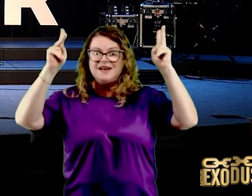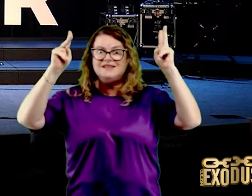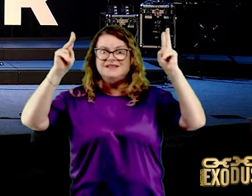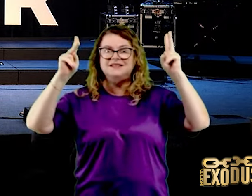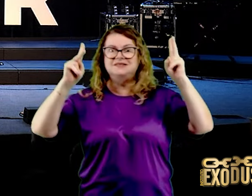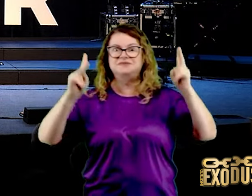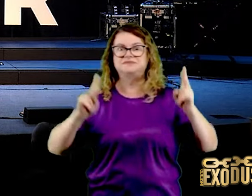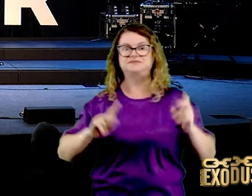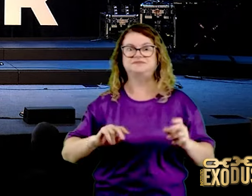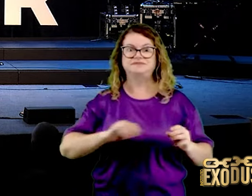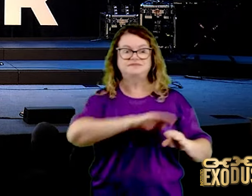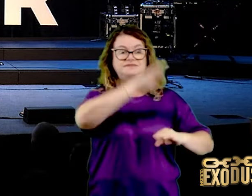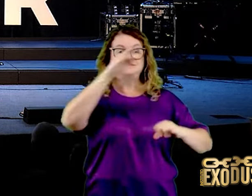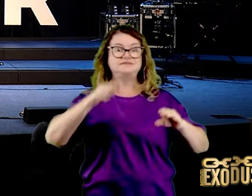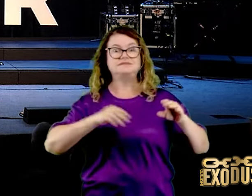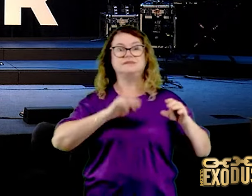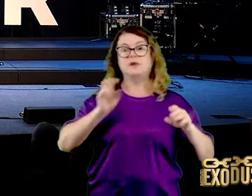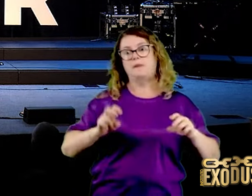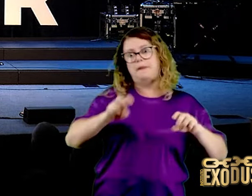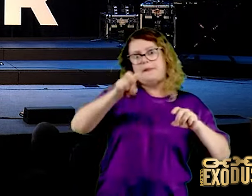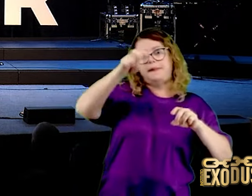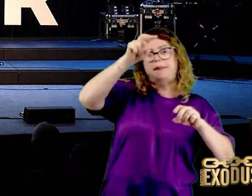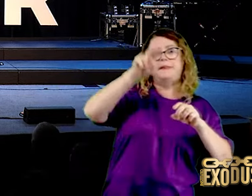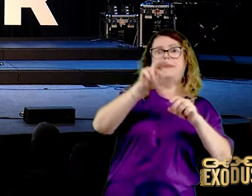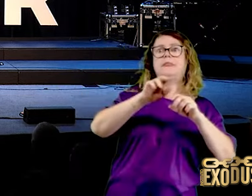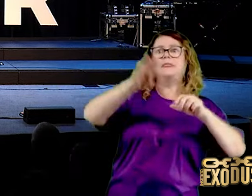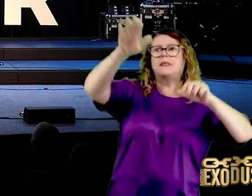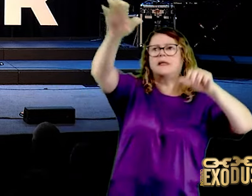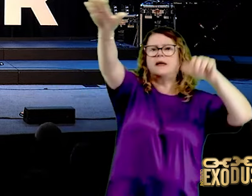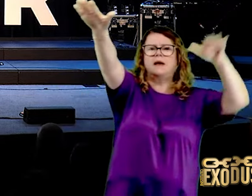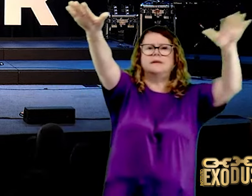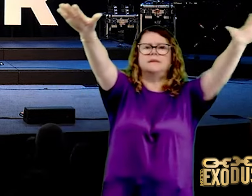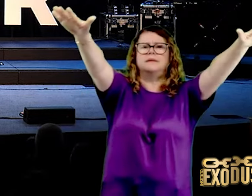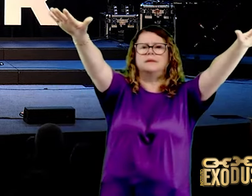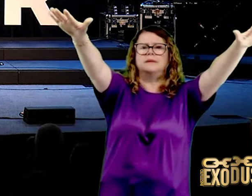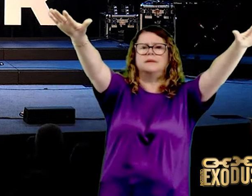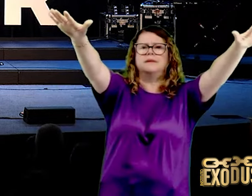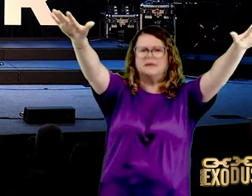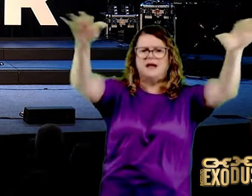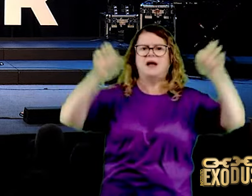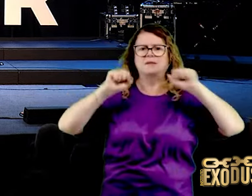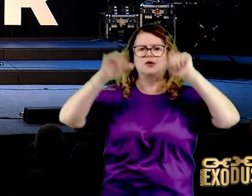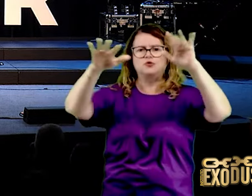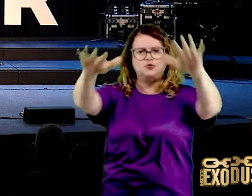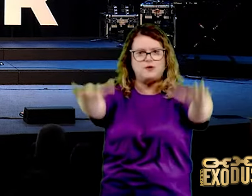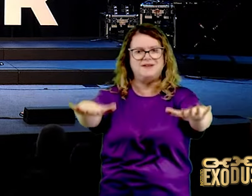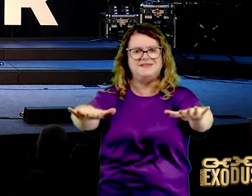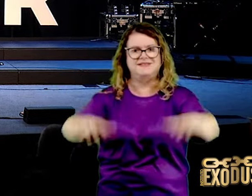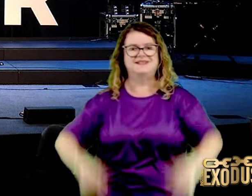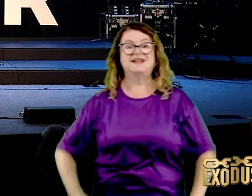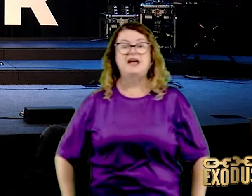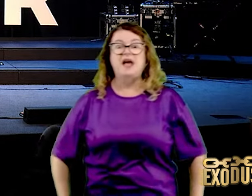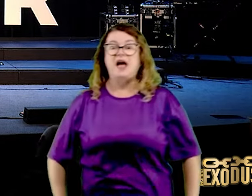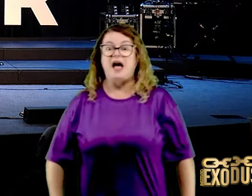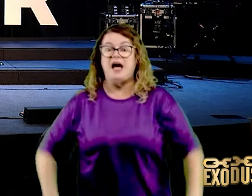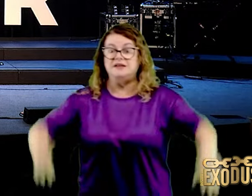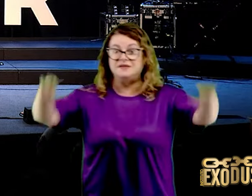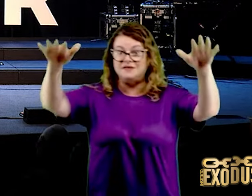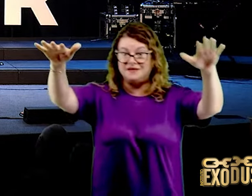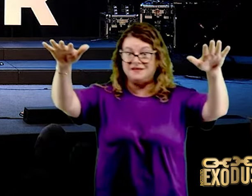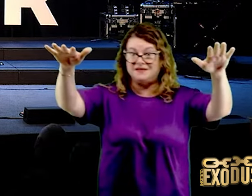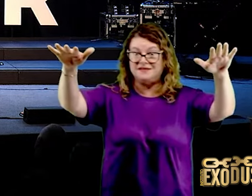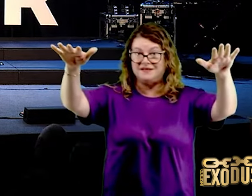que estava sendo chefiado, por Josué, não era Josué, enquanto as mãos dele ficam levantadas,